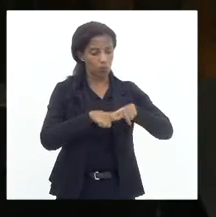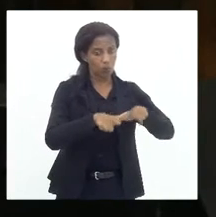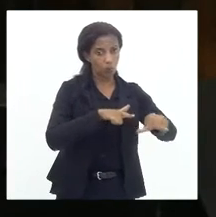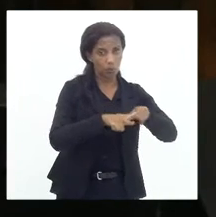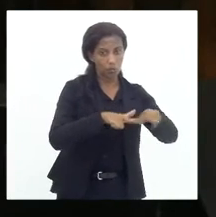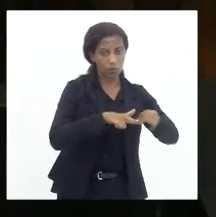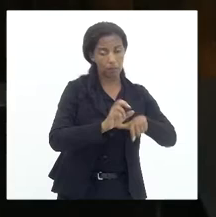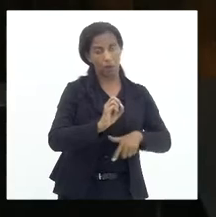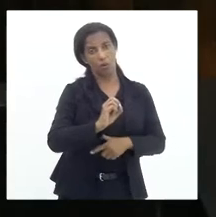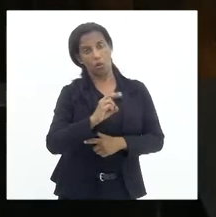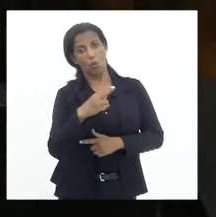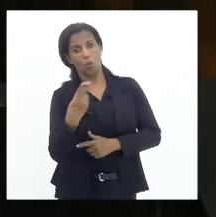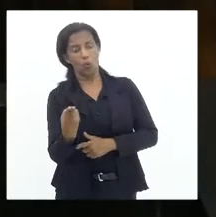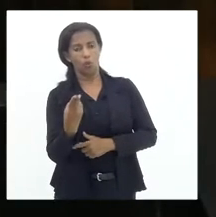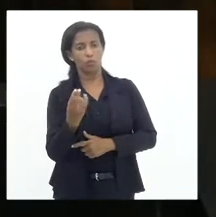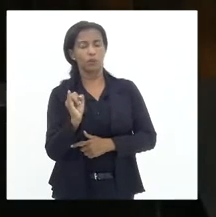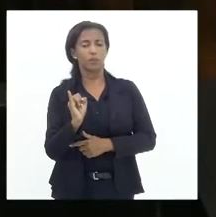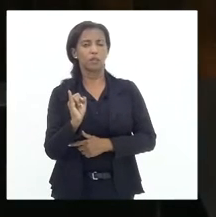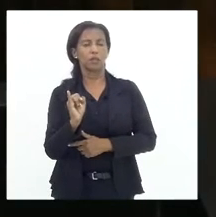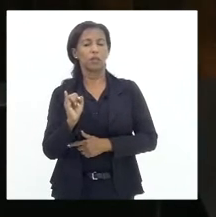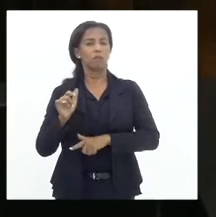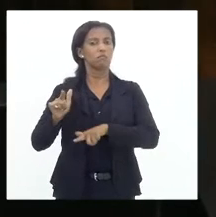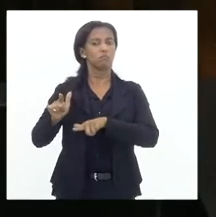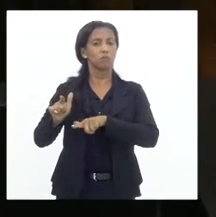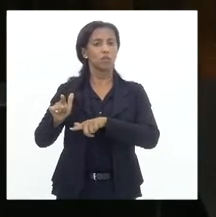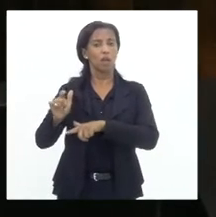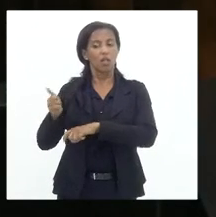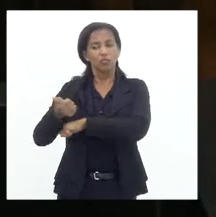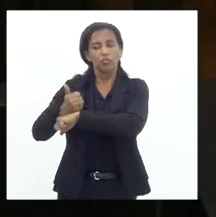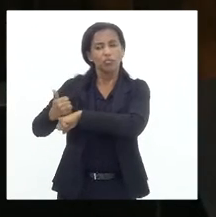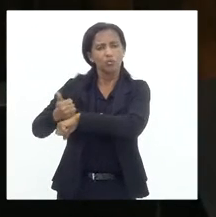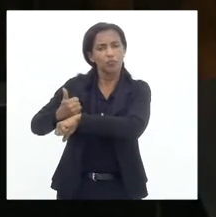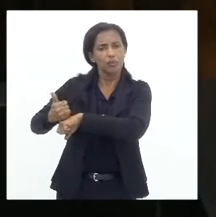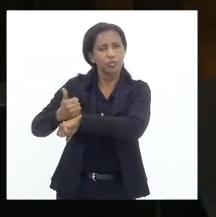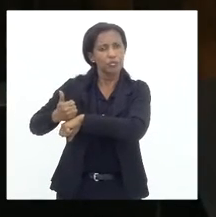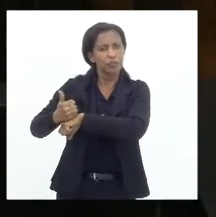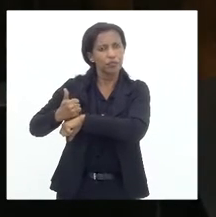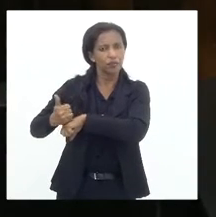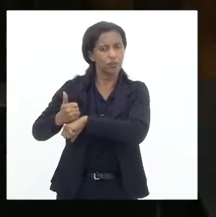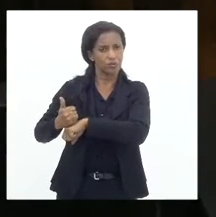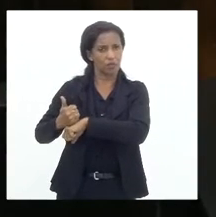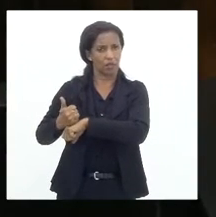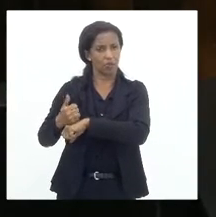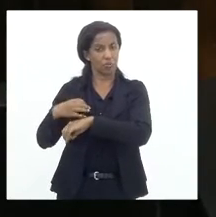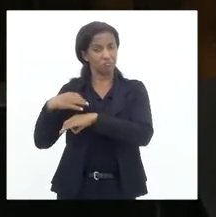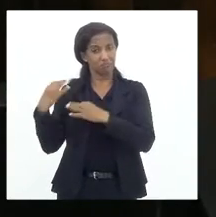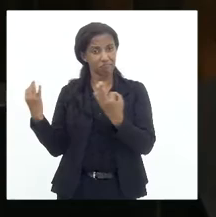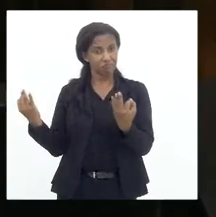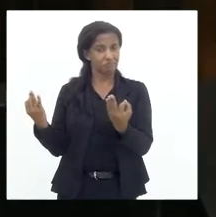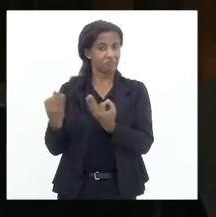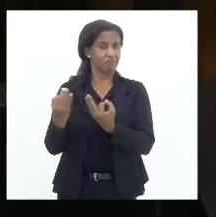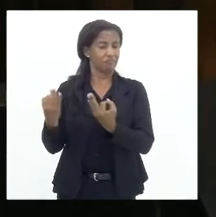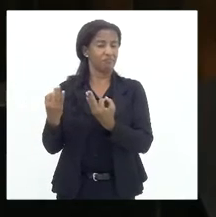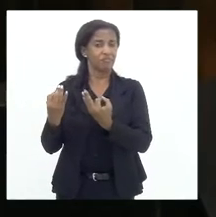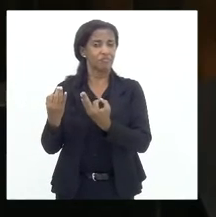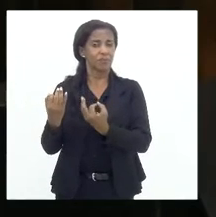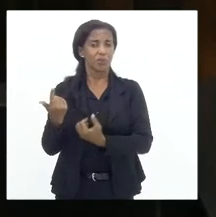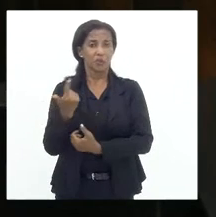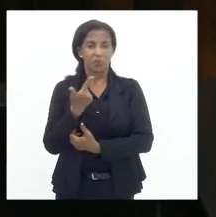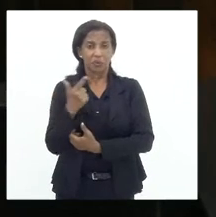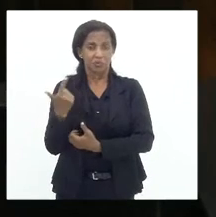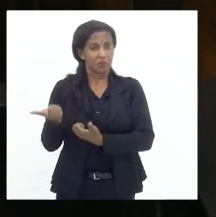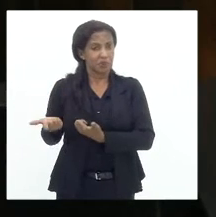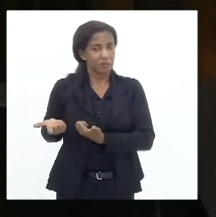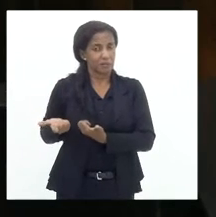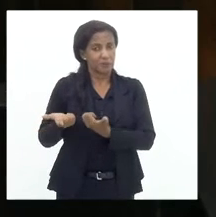o serviço de dignidade, de excelência não tem sido